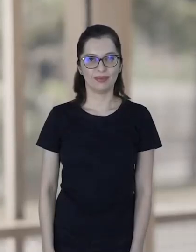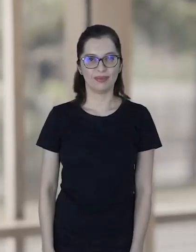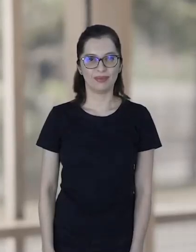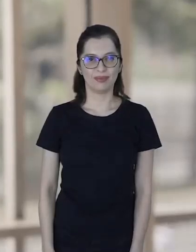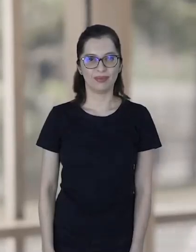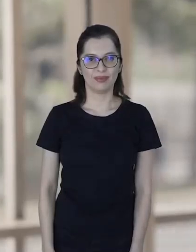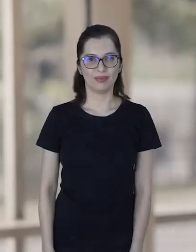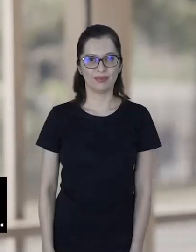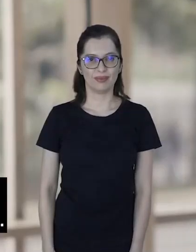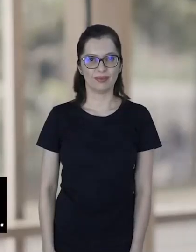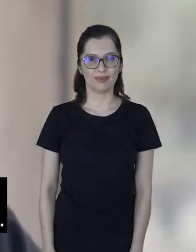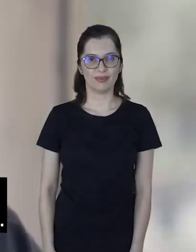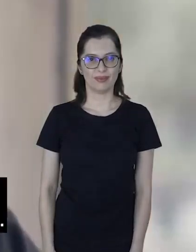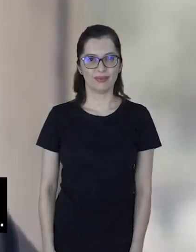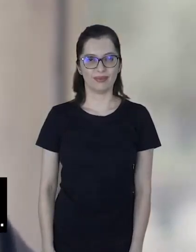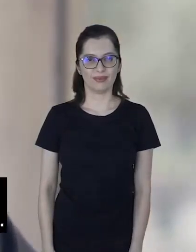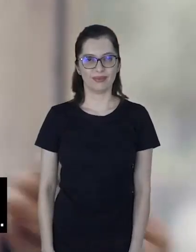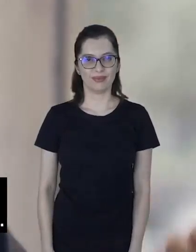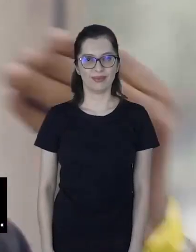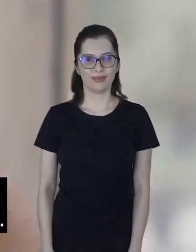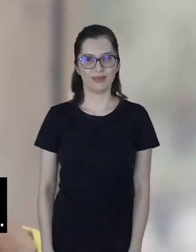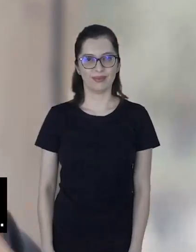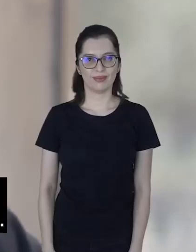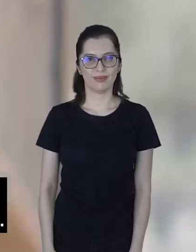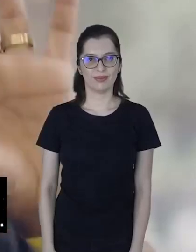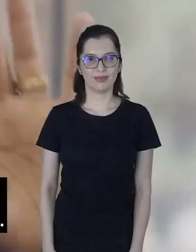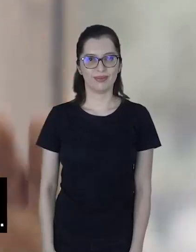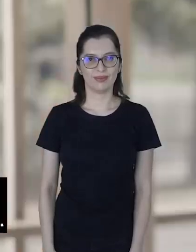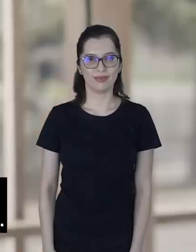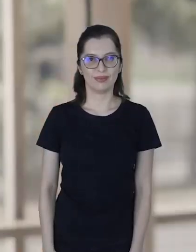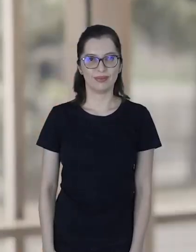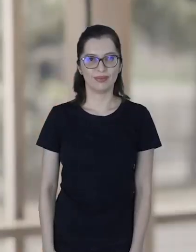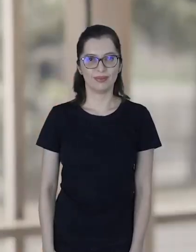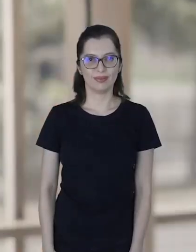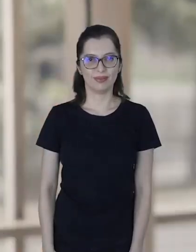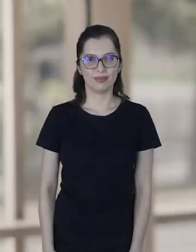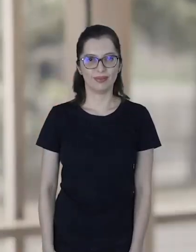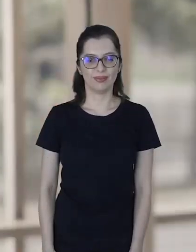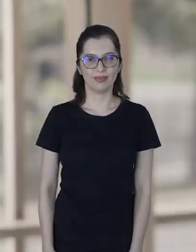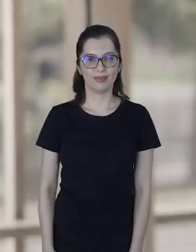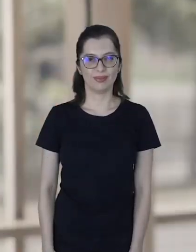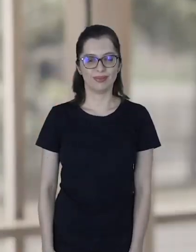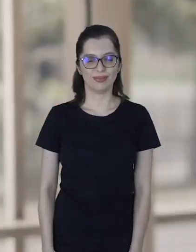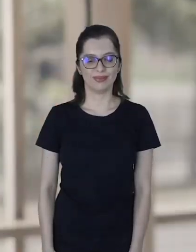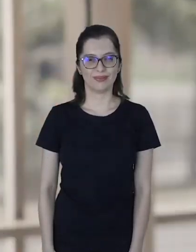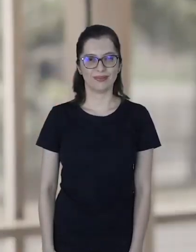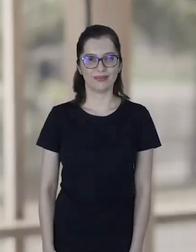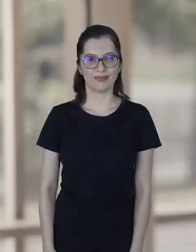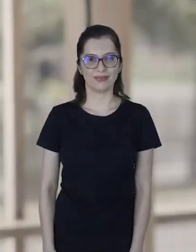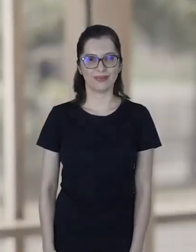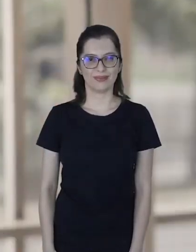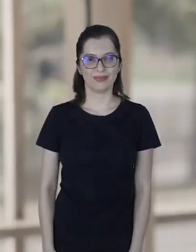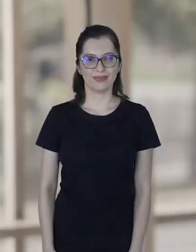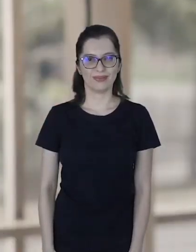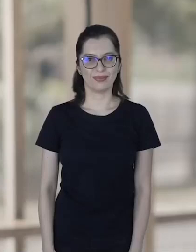acessibilidade aos espaços. É muito legal e eu gostei da iniciativa. Principalmente porque isso me dá autonomia. Em outros lugares, o acesso é dificultado por serem